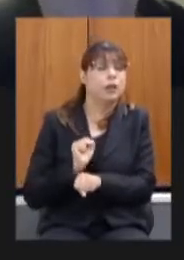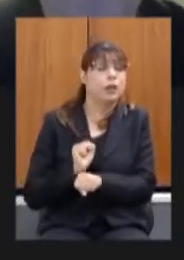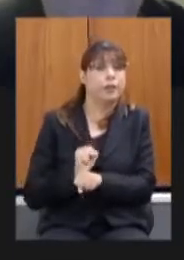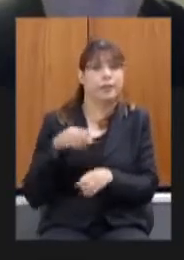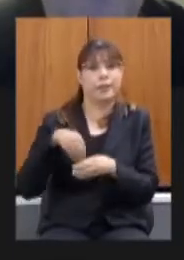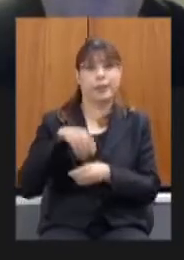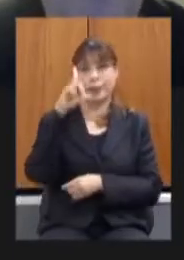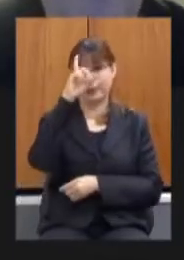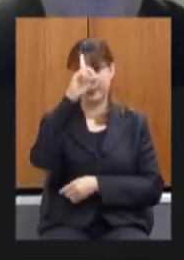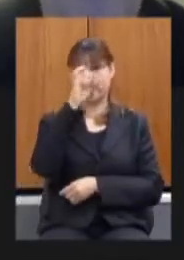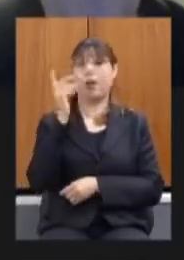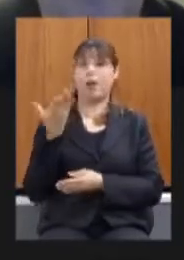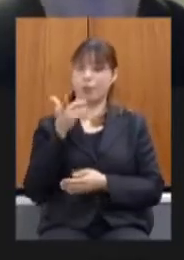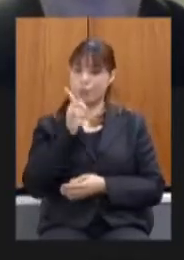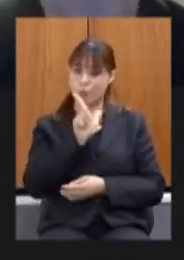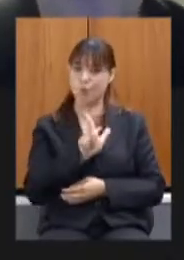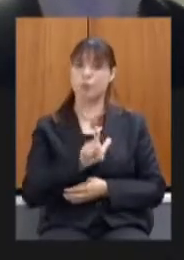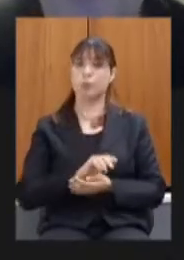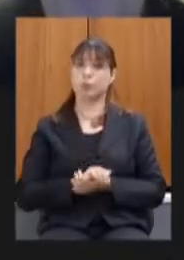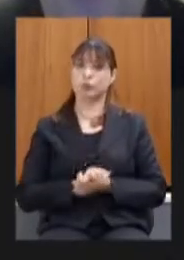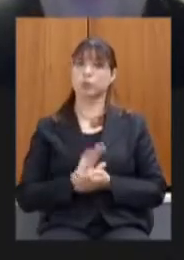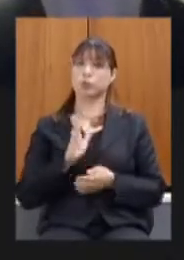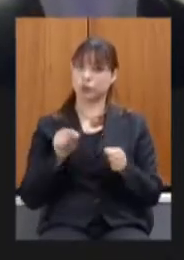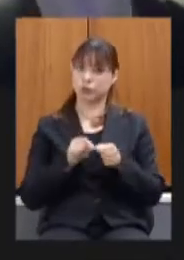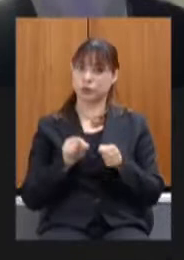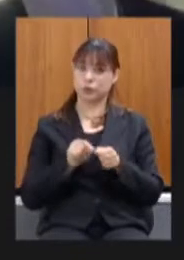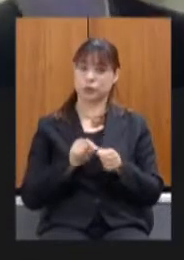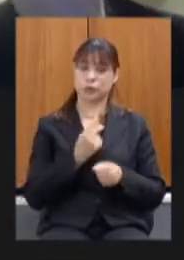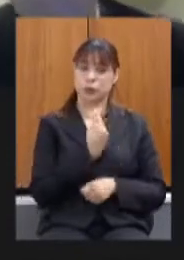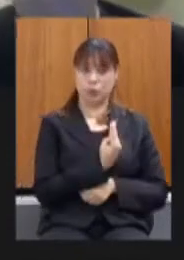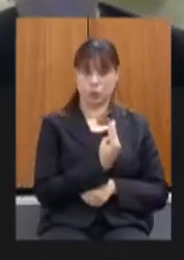estamos fazendo já fizemos de dois